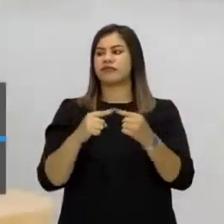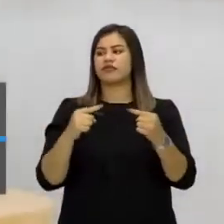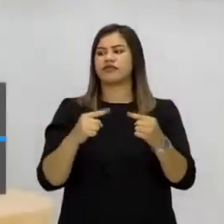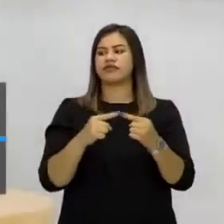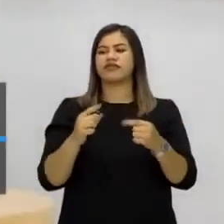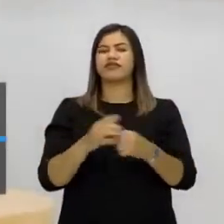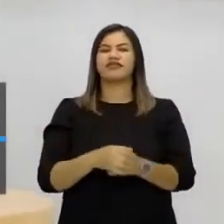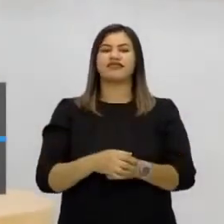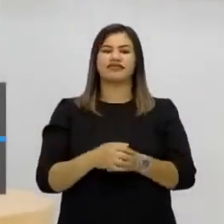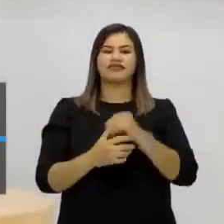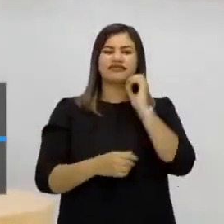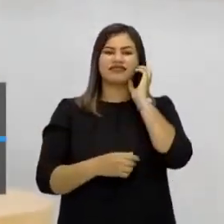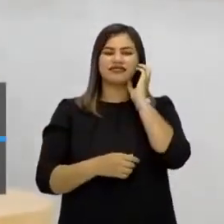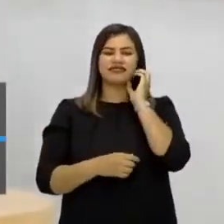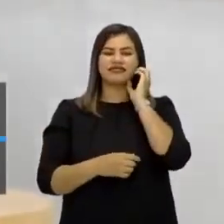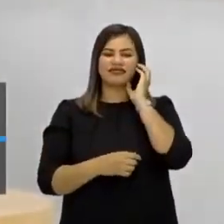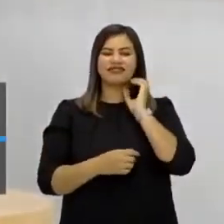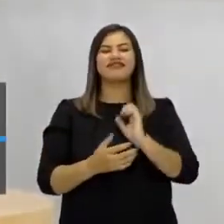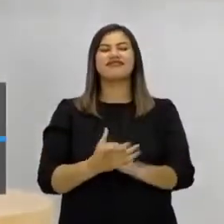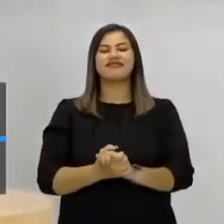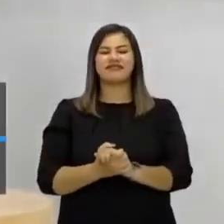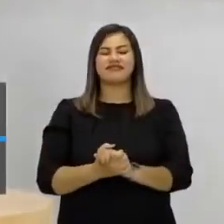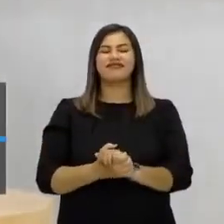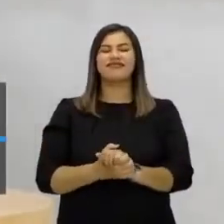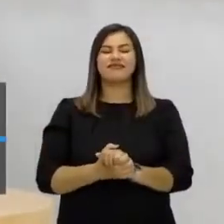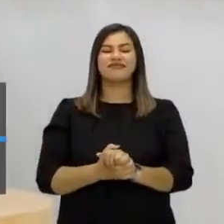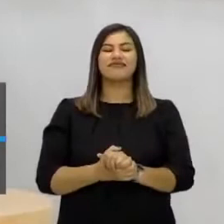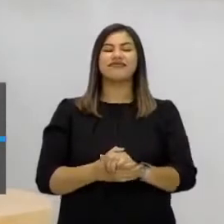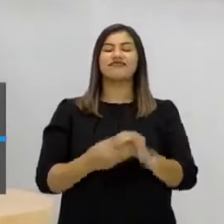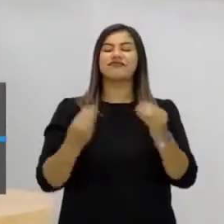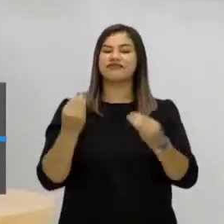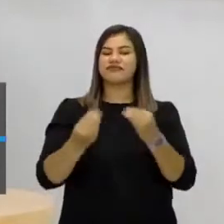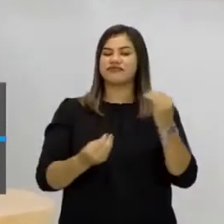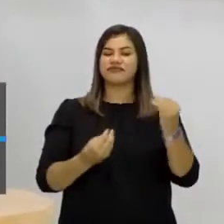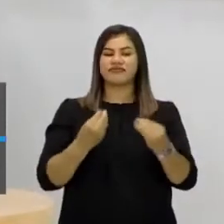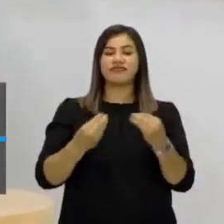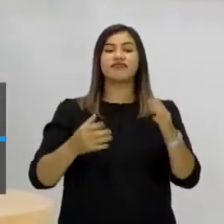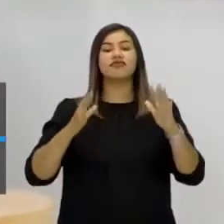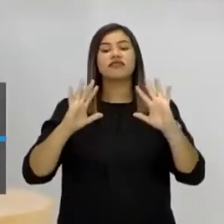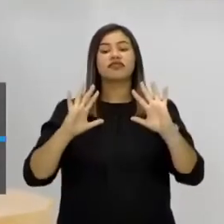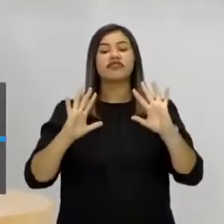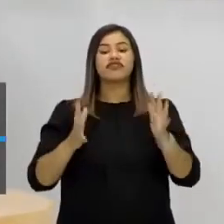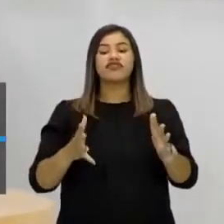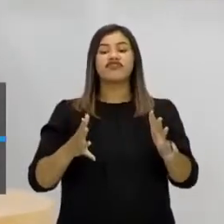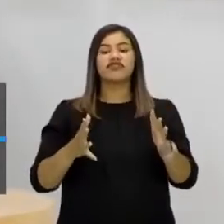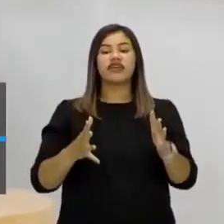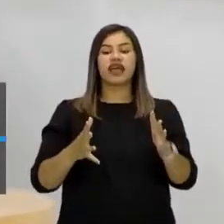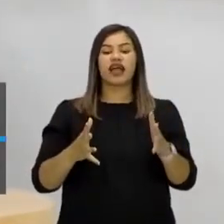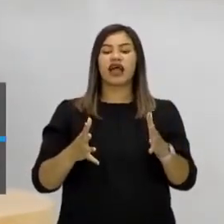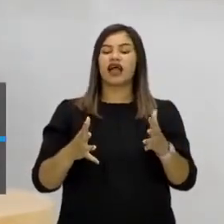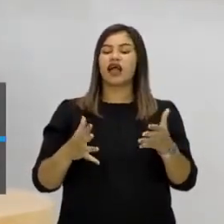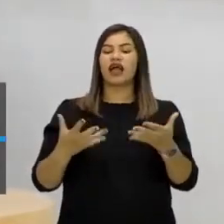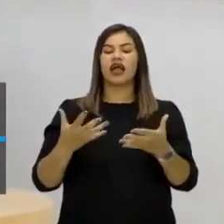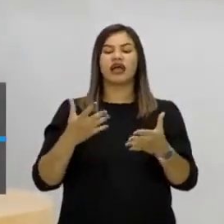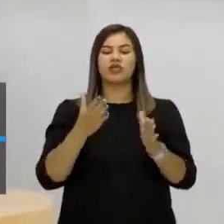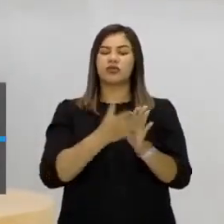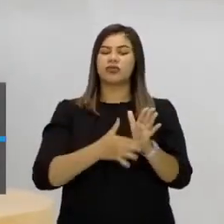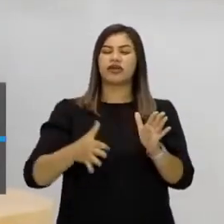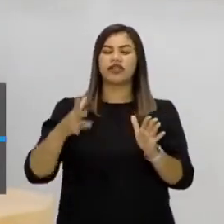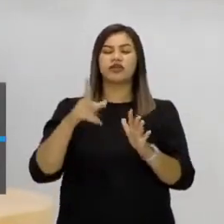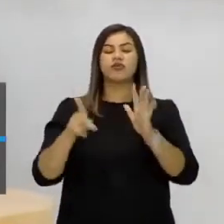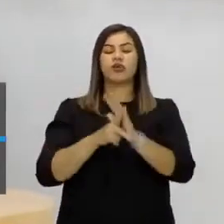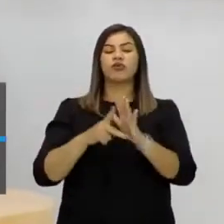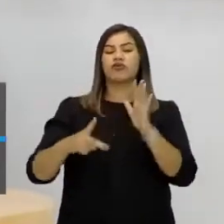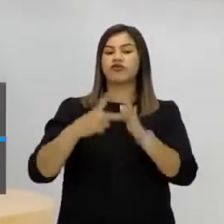comerciais aí na Europa, com esses três países. Já, bem, num período aí da Segunda